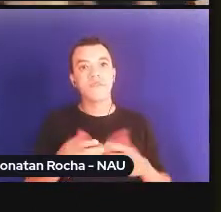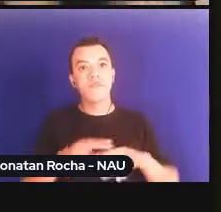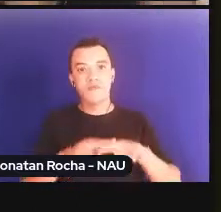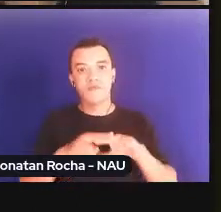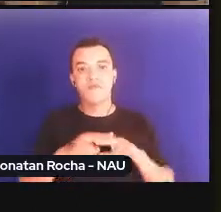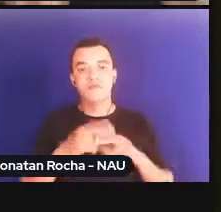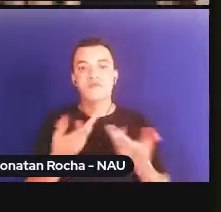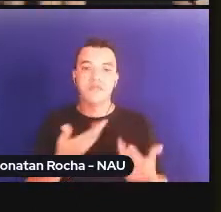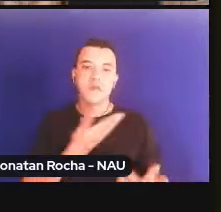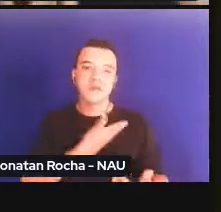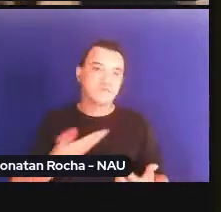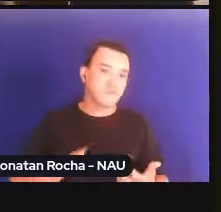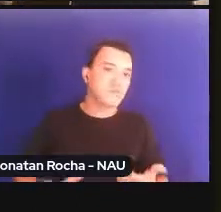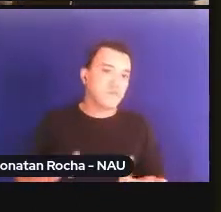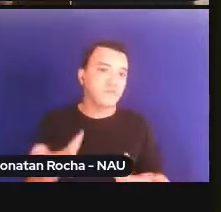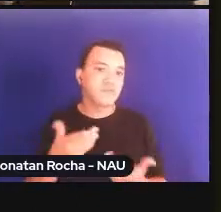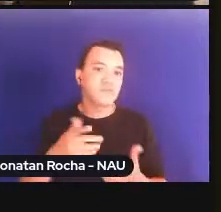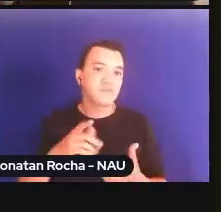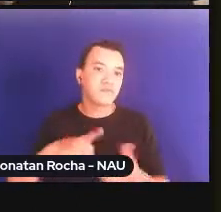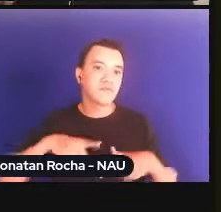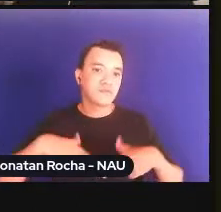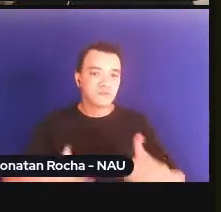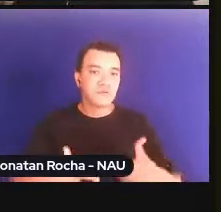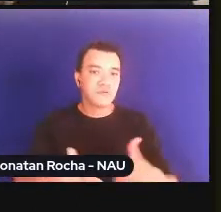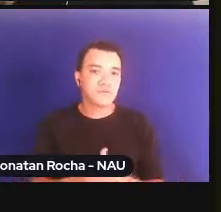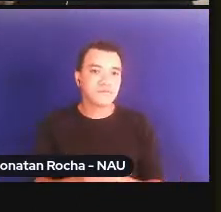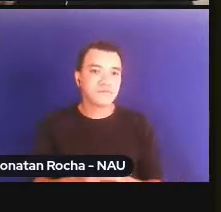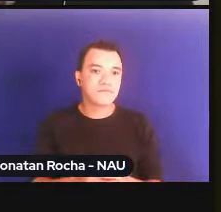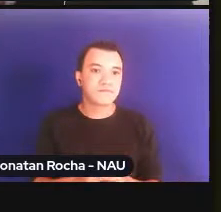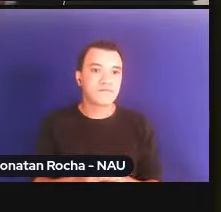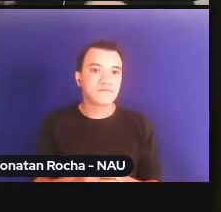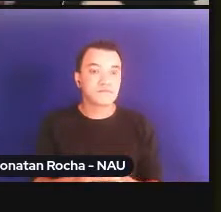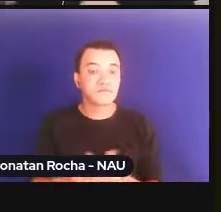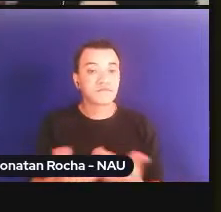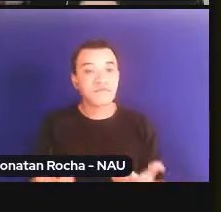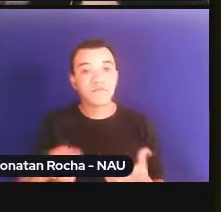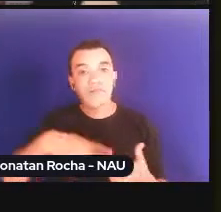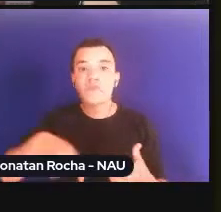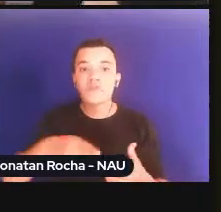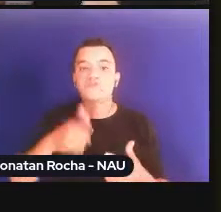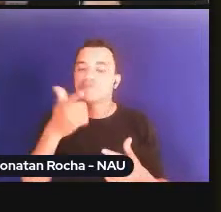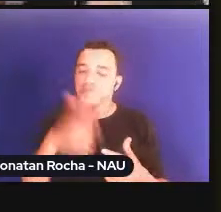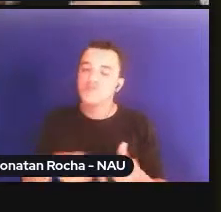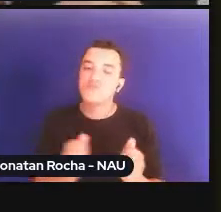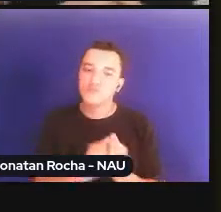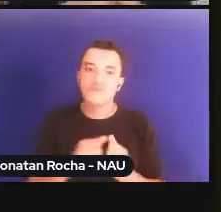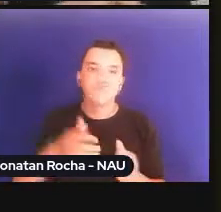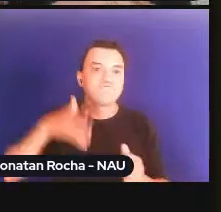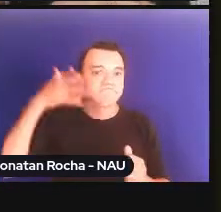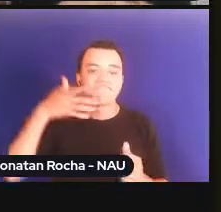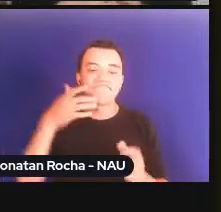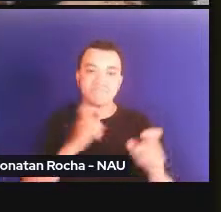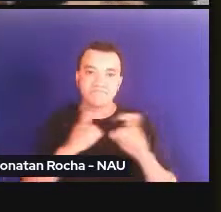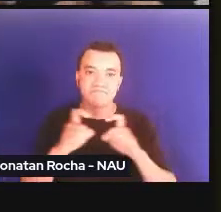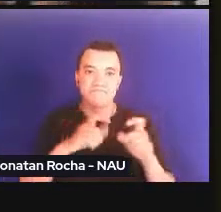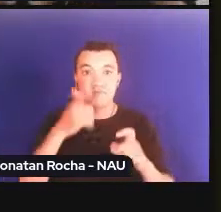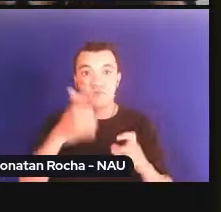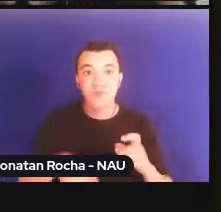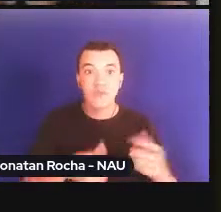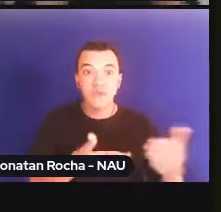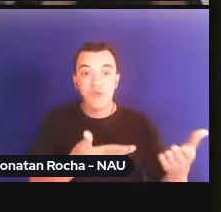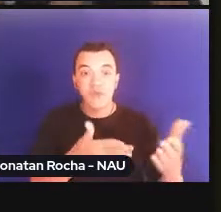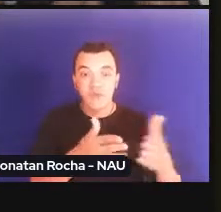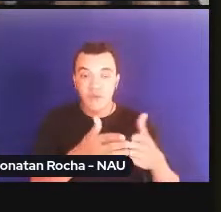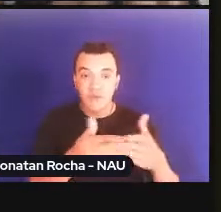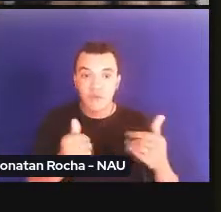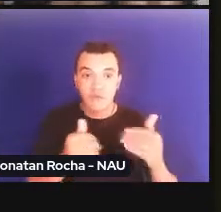Estado em um tempo de desencanto e isso, portanto, vamos juntos falar novamente, não é? Então, eu peço muito, sempre que a gente